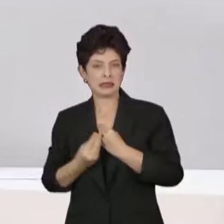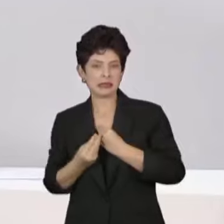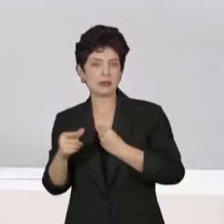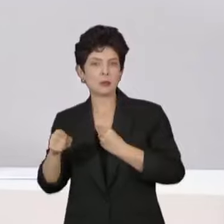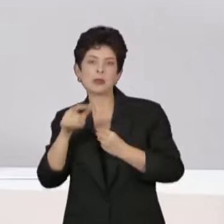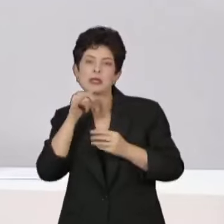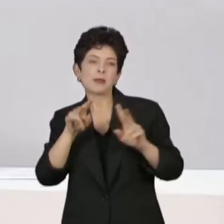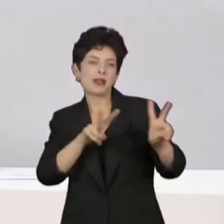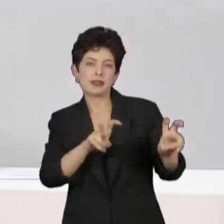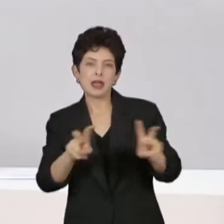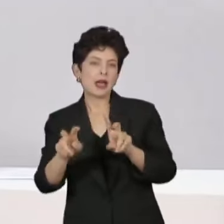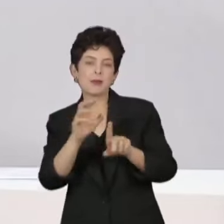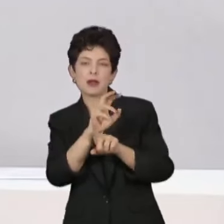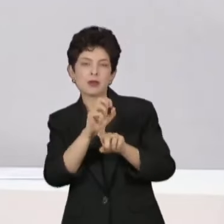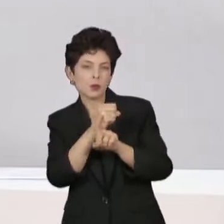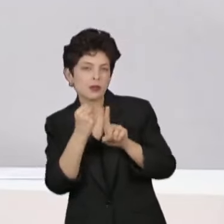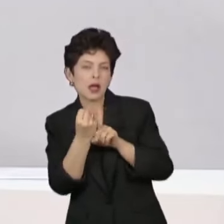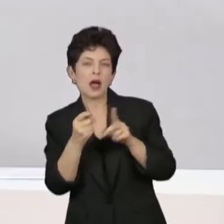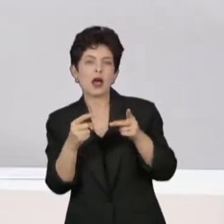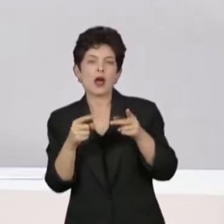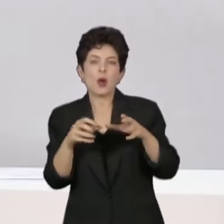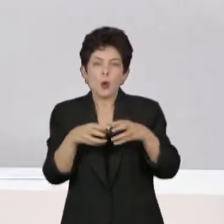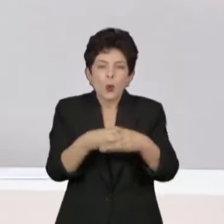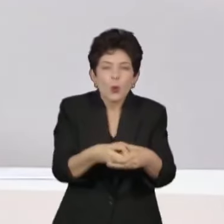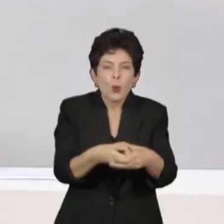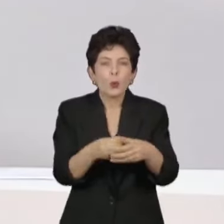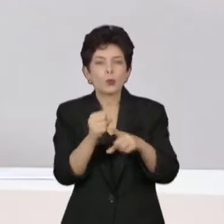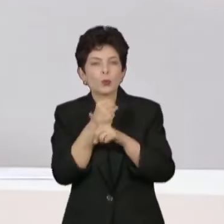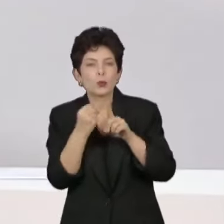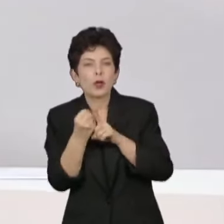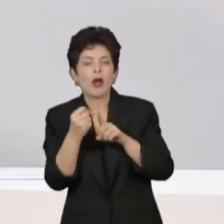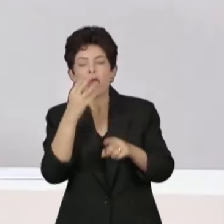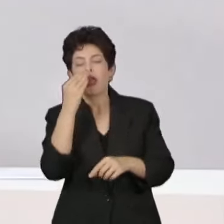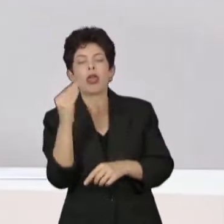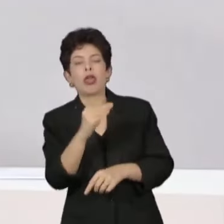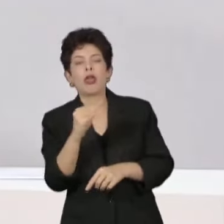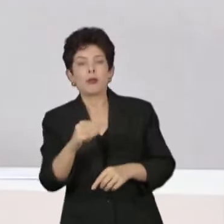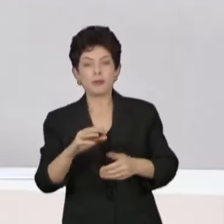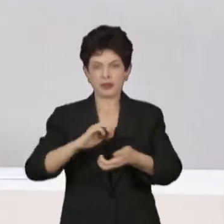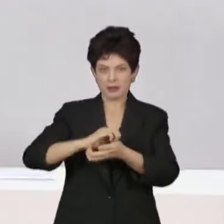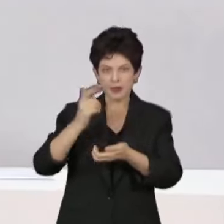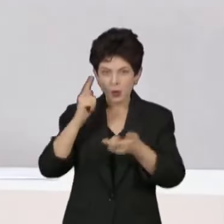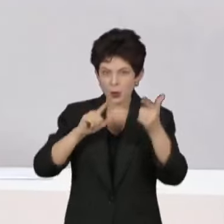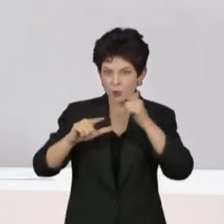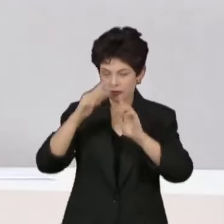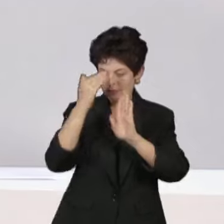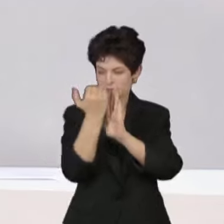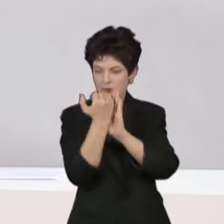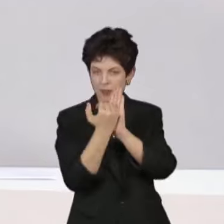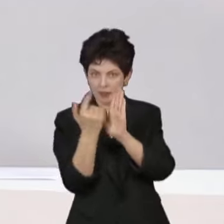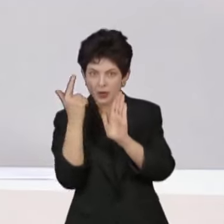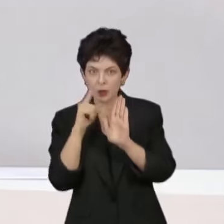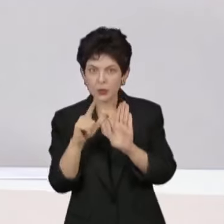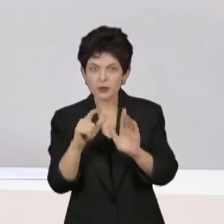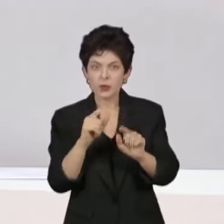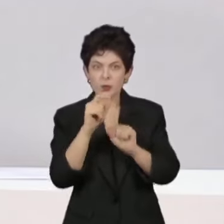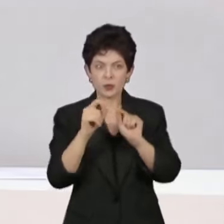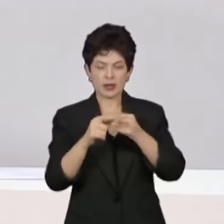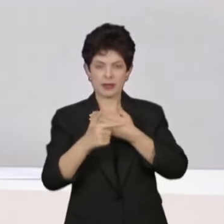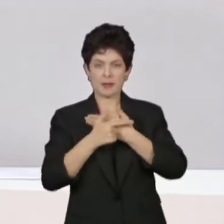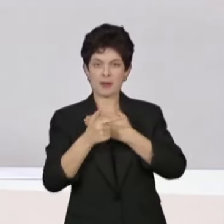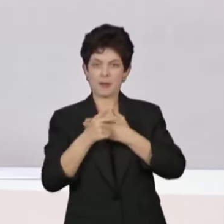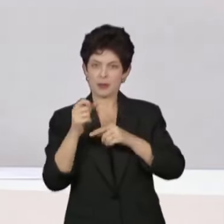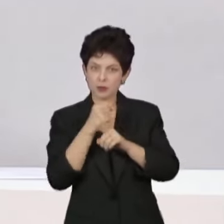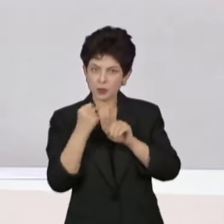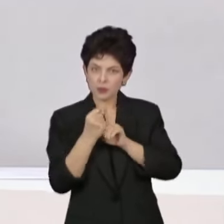essa, que a gente está falando aqui de temas sociais, de minorias que estariam ali relegadas. O STF tem conseguido cumprir ou tem condições de cumprir esse papel